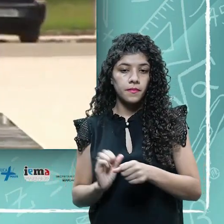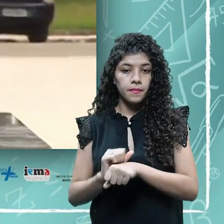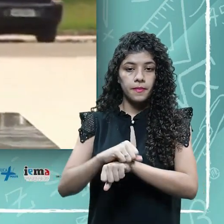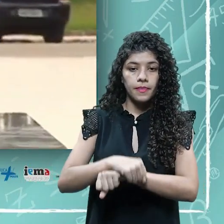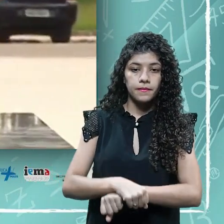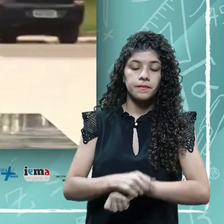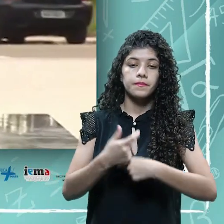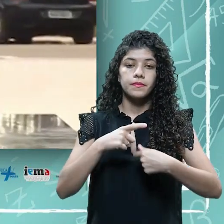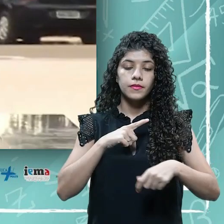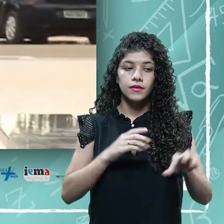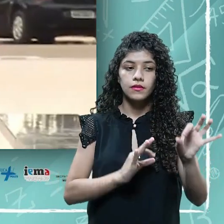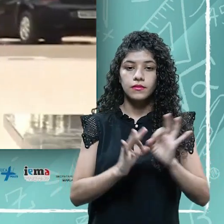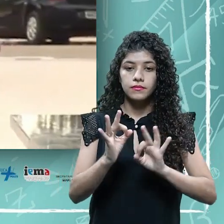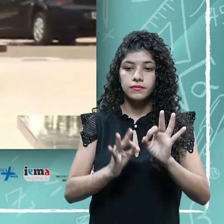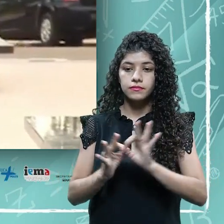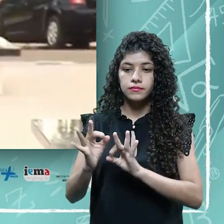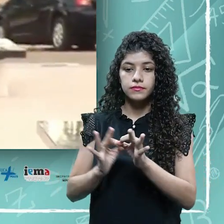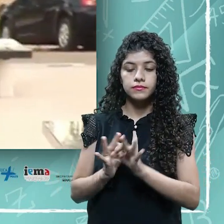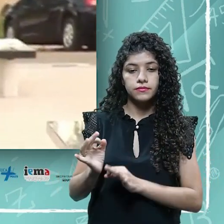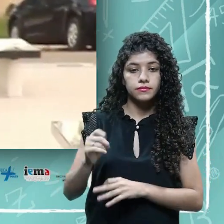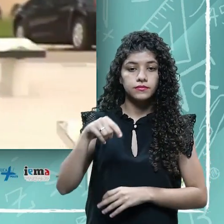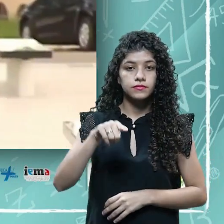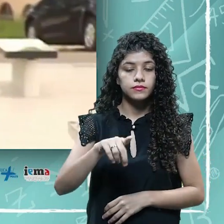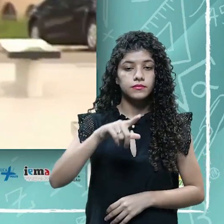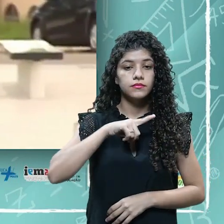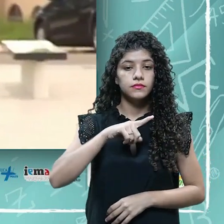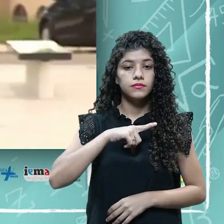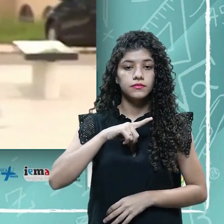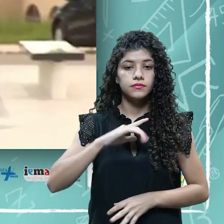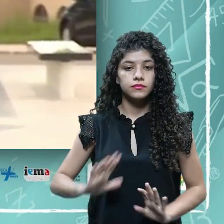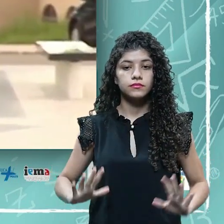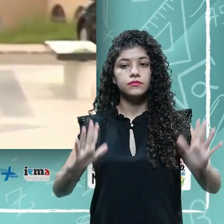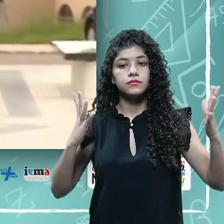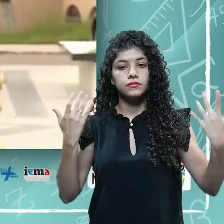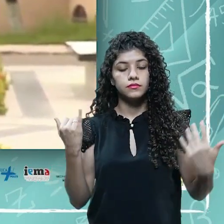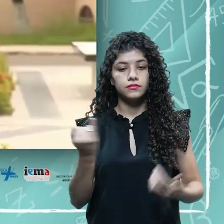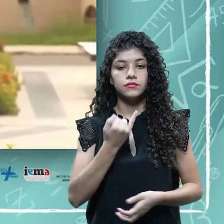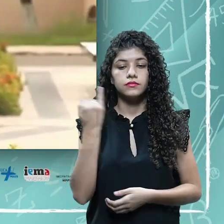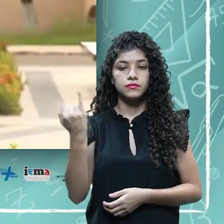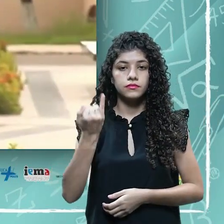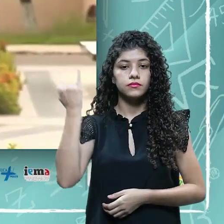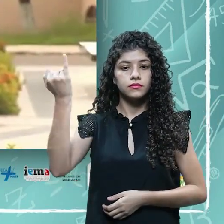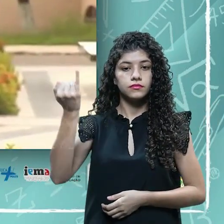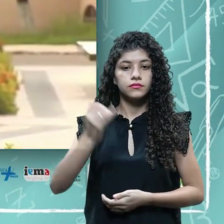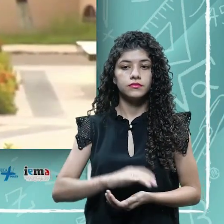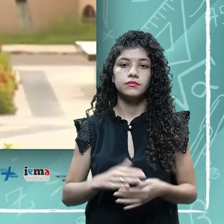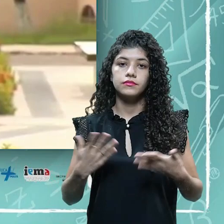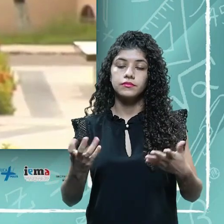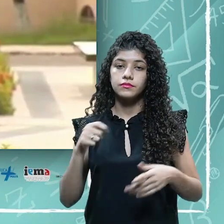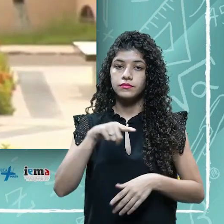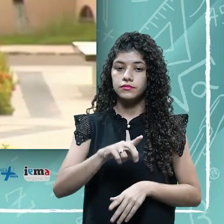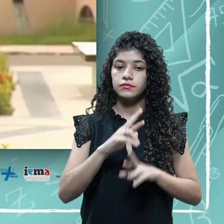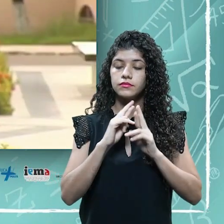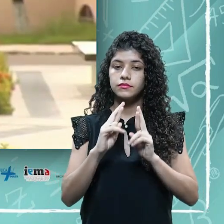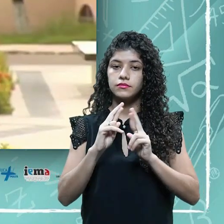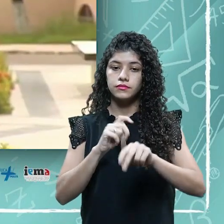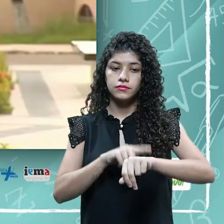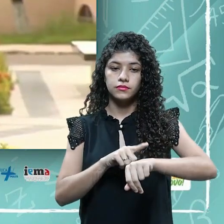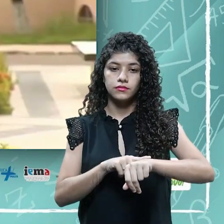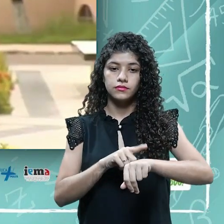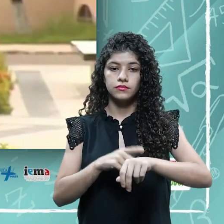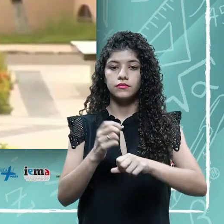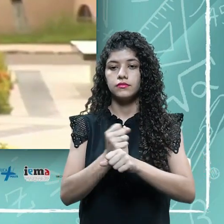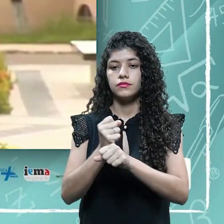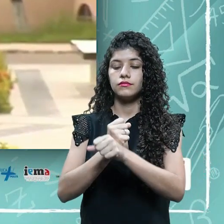universidade tem trabalhado com excelência para que você tenha uma festa inesquecível. Afinal, você espera por esse